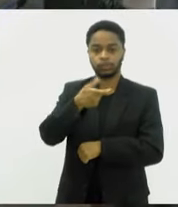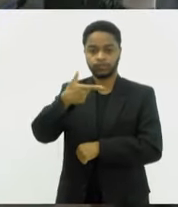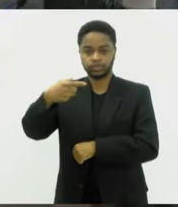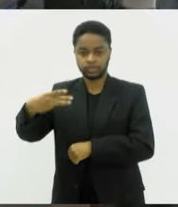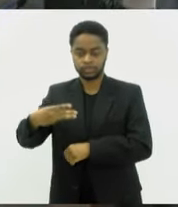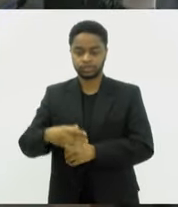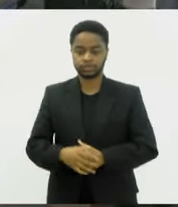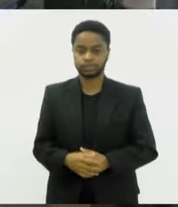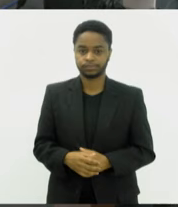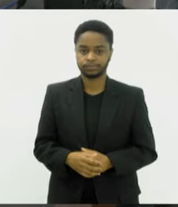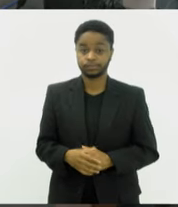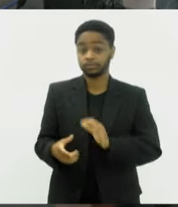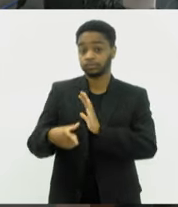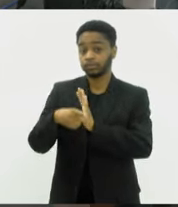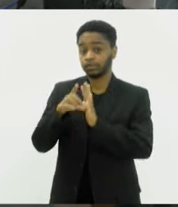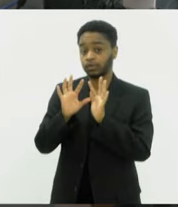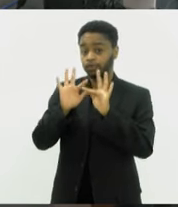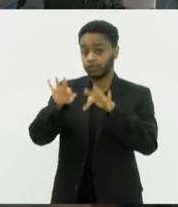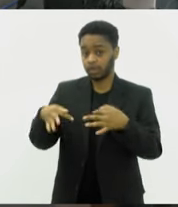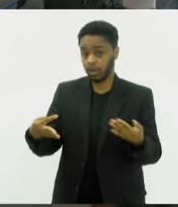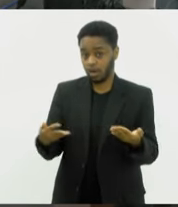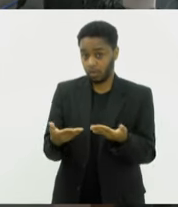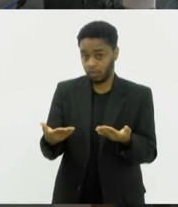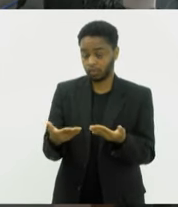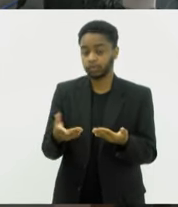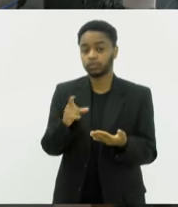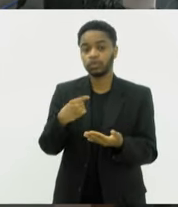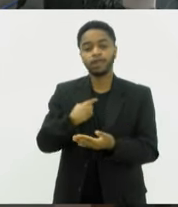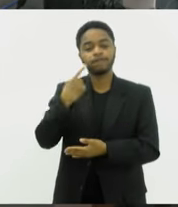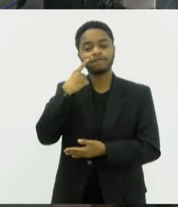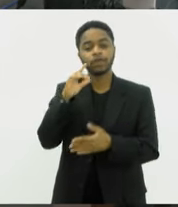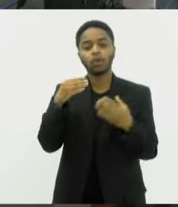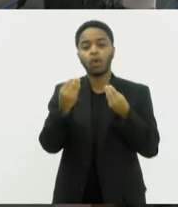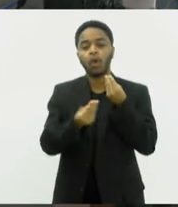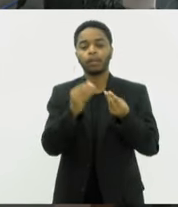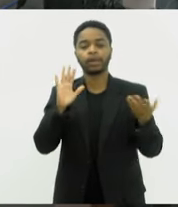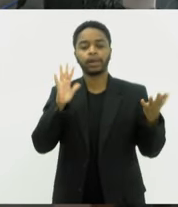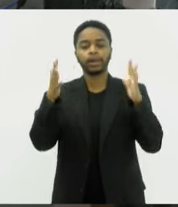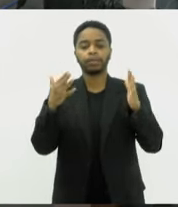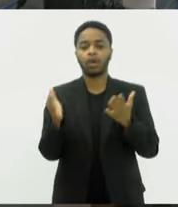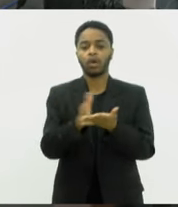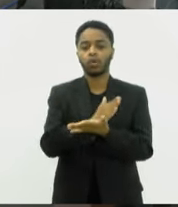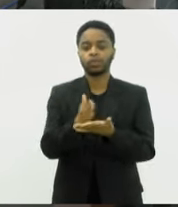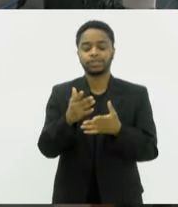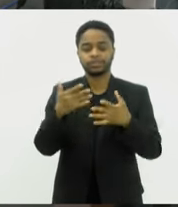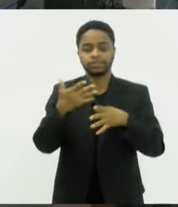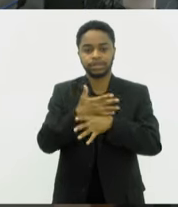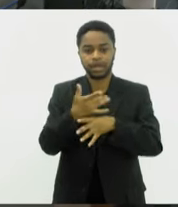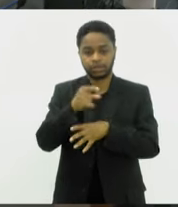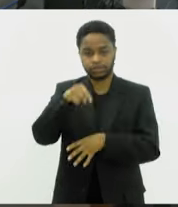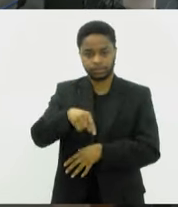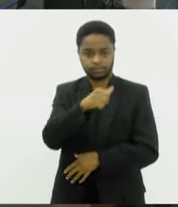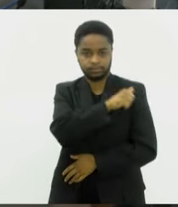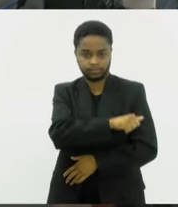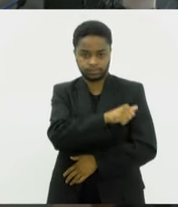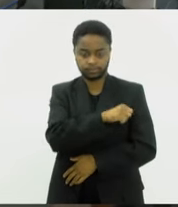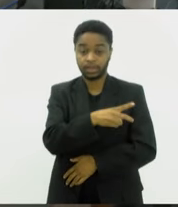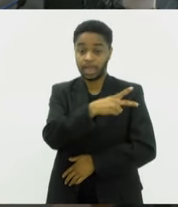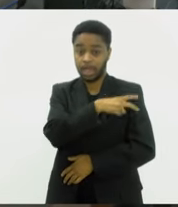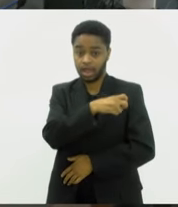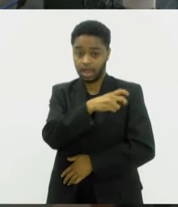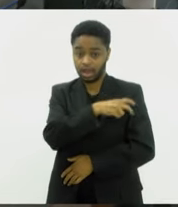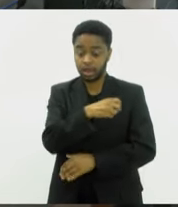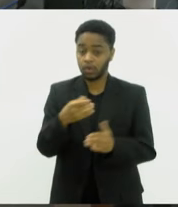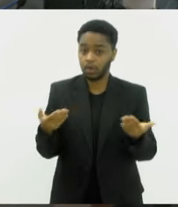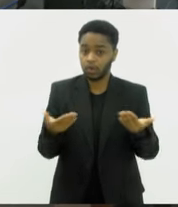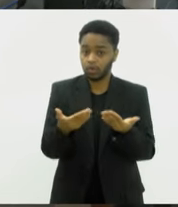E antes de encerrar o Bom Dia de hoje, gente vai dar uma olhada no tempo em algumas cidades aqui do estado do Rio de Janeiro Arraial do Cabo,